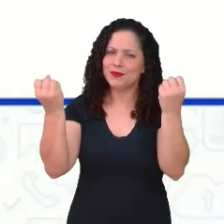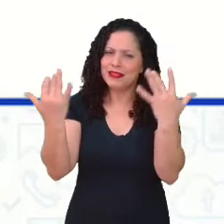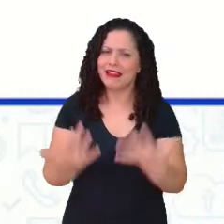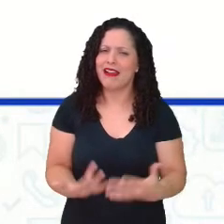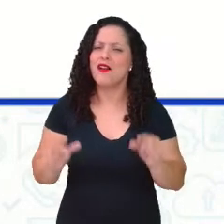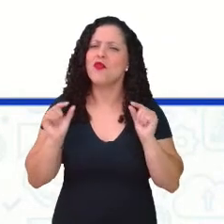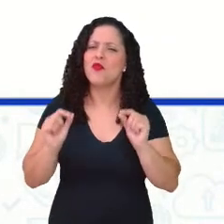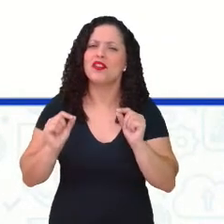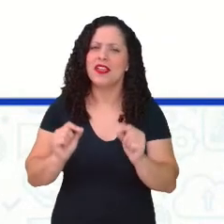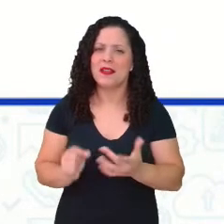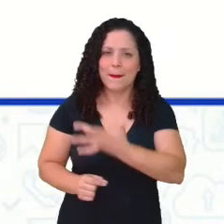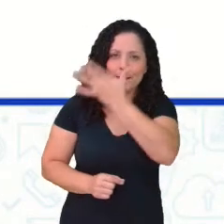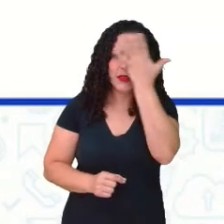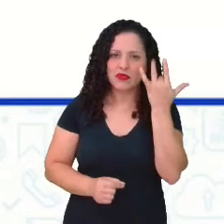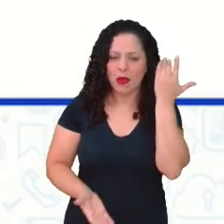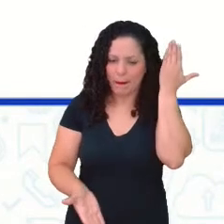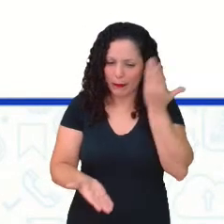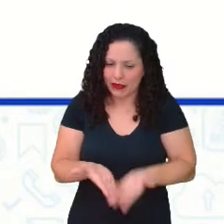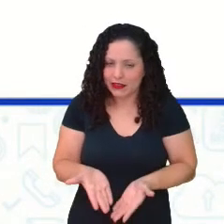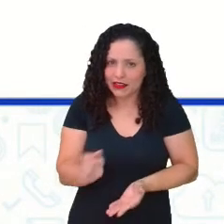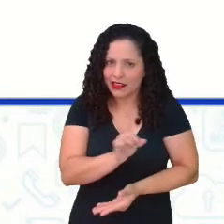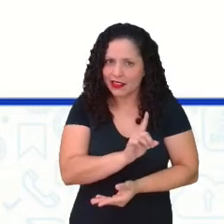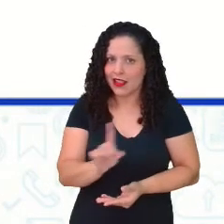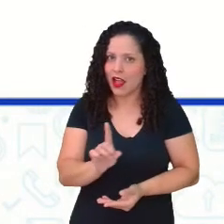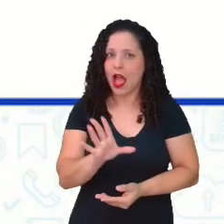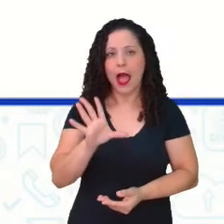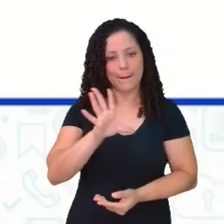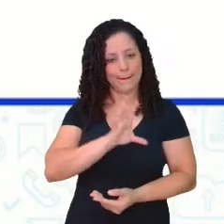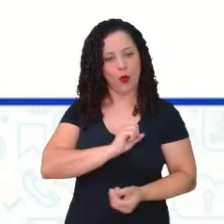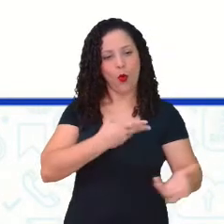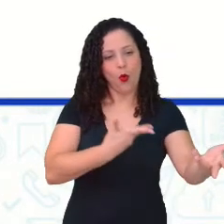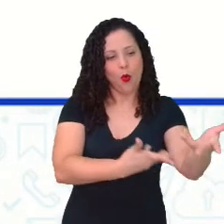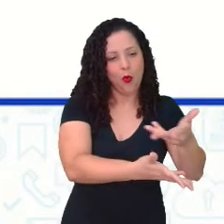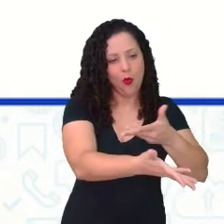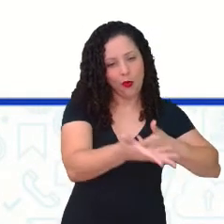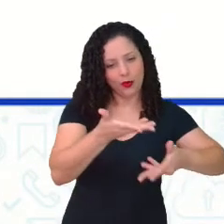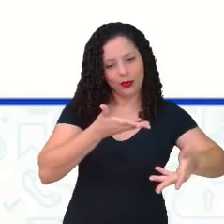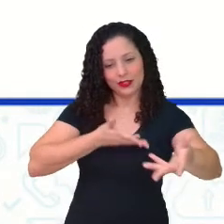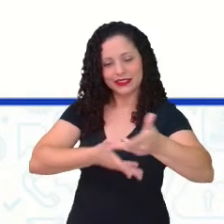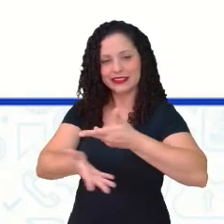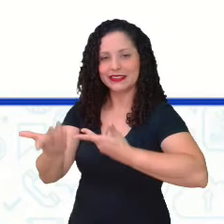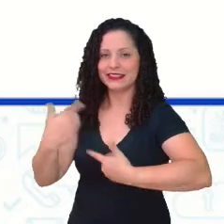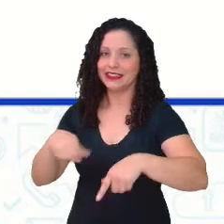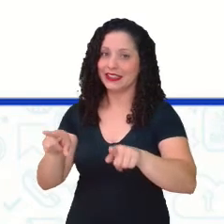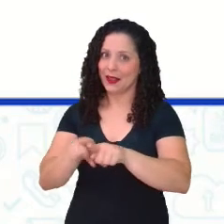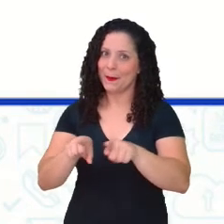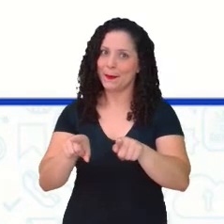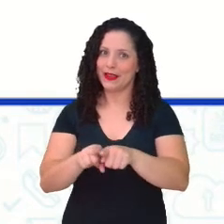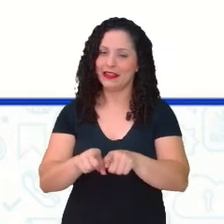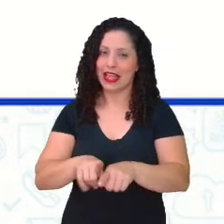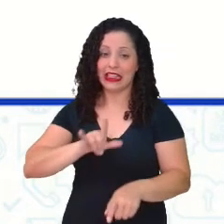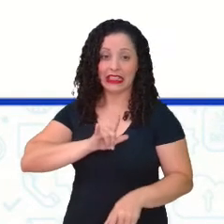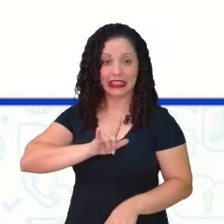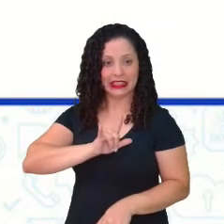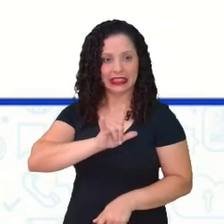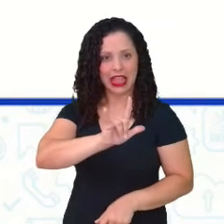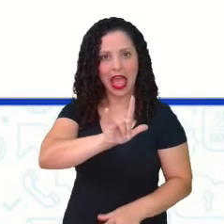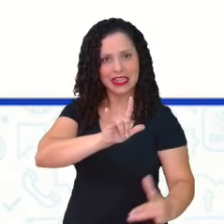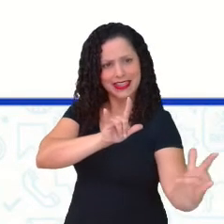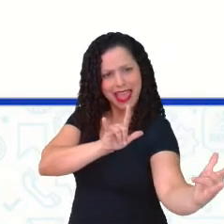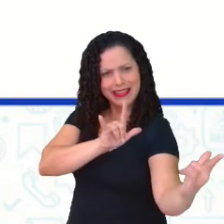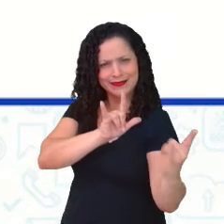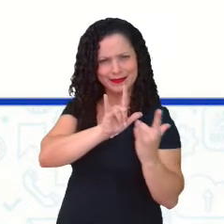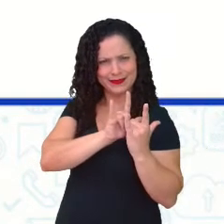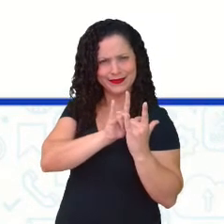perdido se der amor em troca e às vezes receber esse amor em troca.